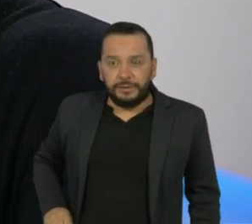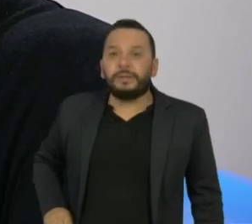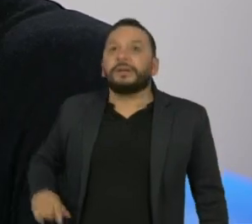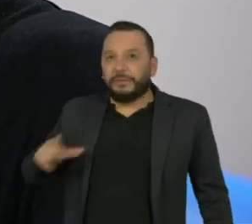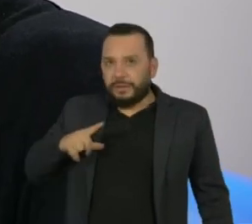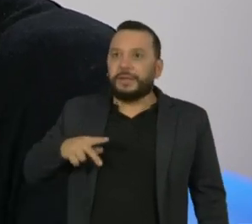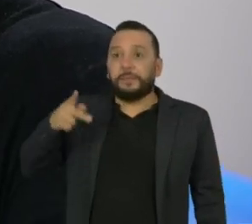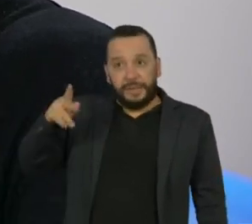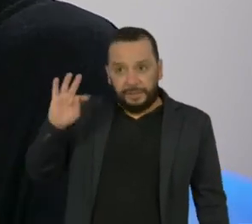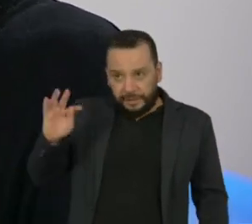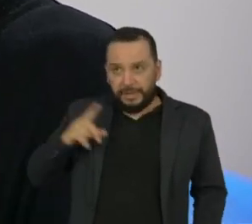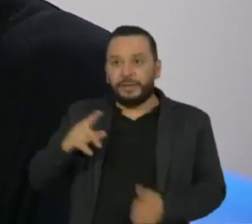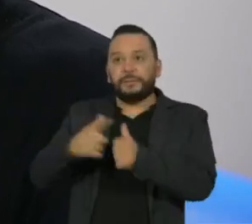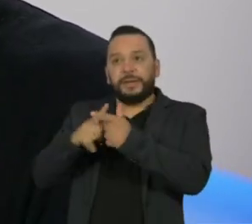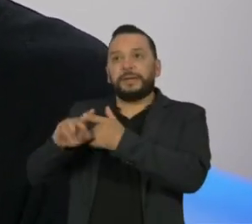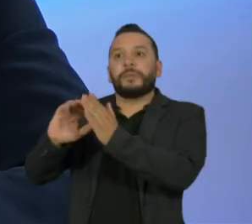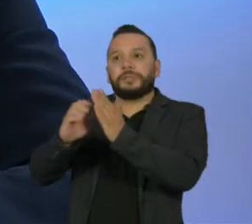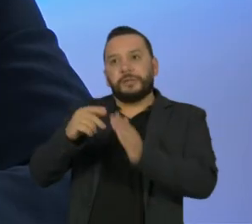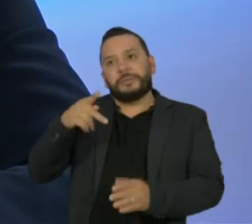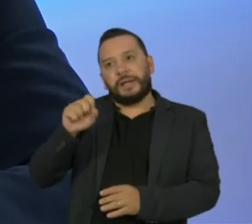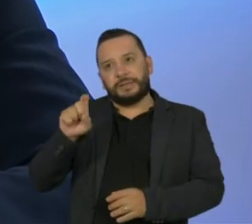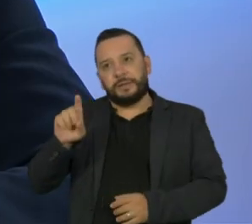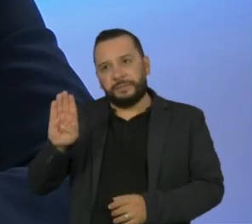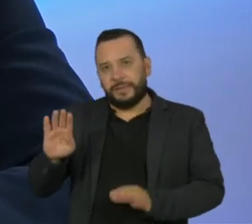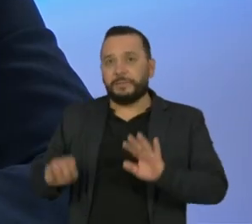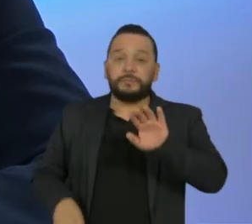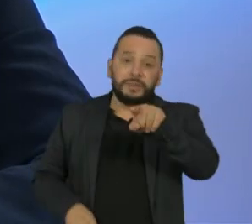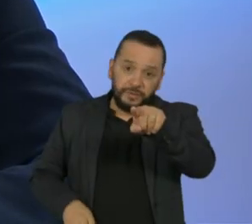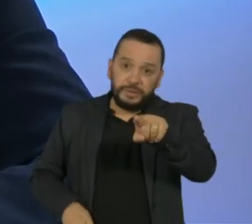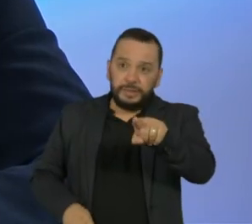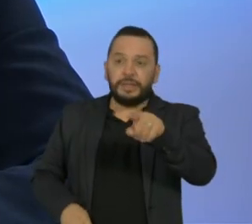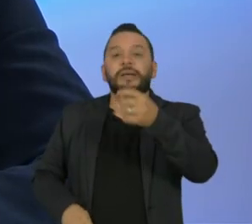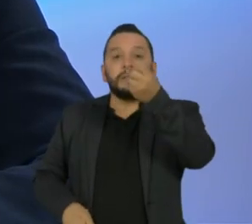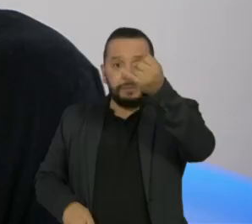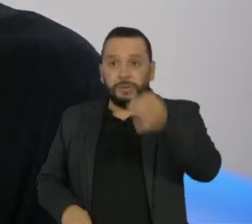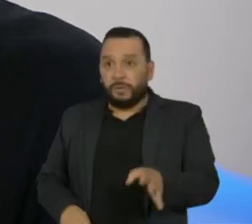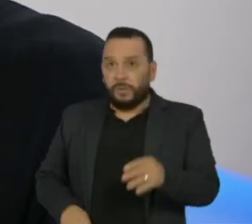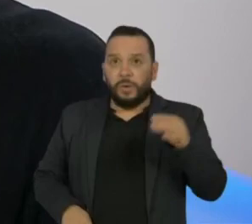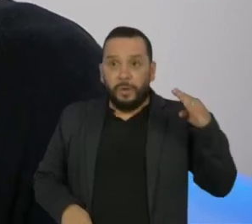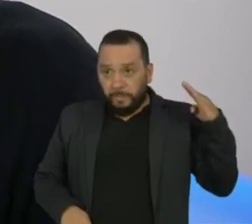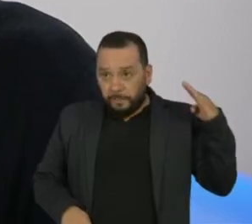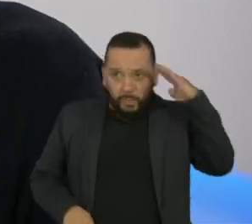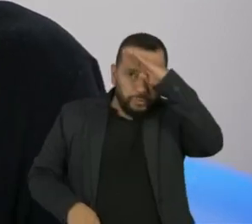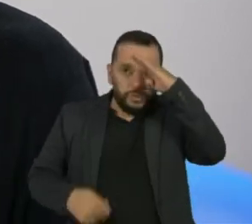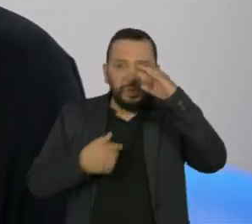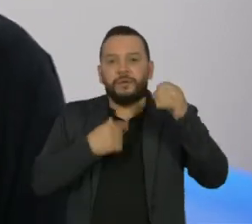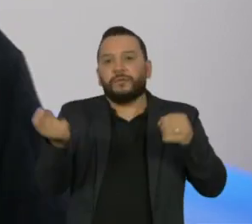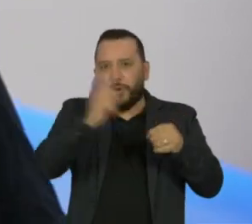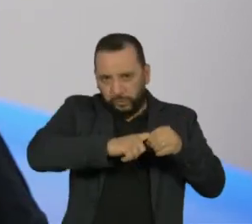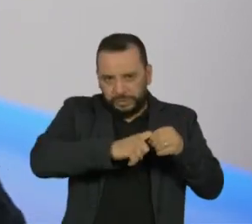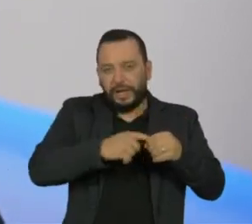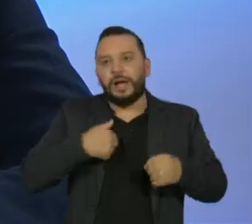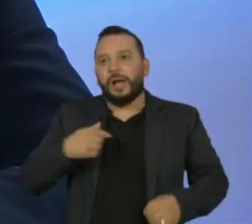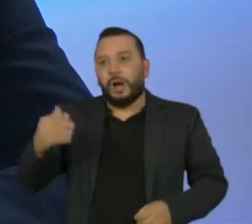o PT, existe o PSD. Mas o senhor diz, prefeito, que quer que o... Se o Bolsonaro for eleito ou reeleito, não é por culpa do PT. O senhor diz que está lutando...